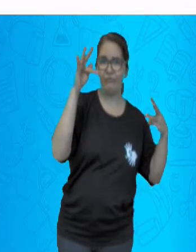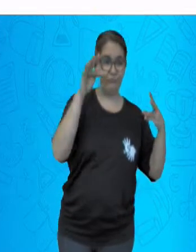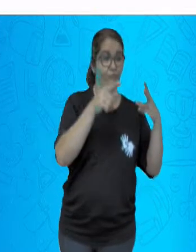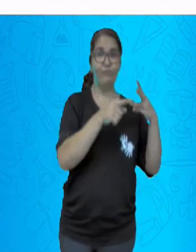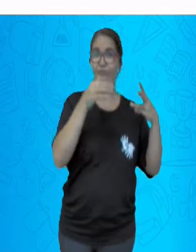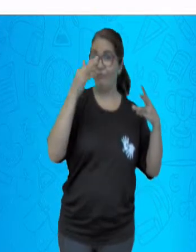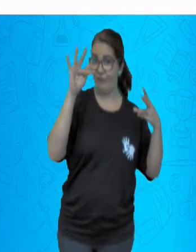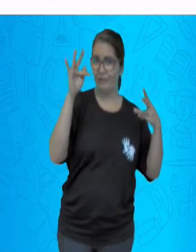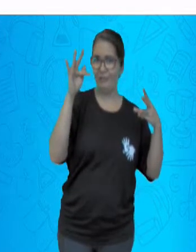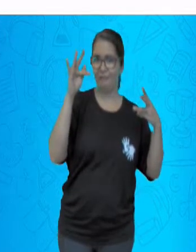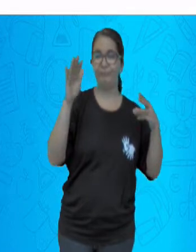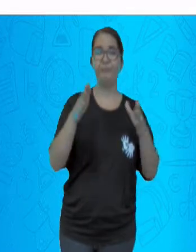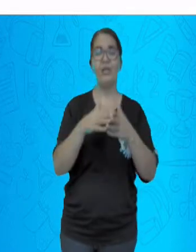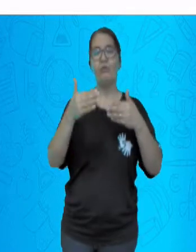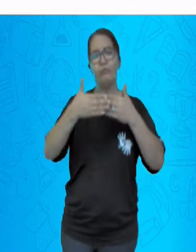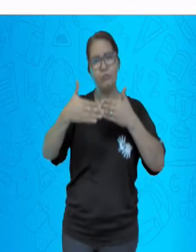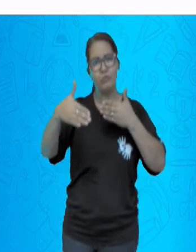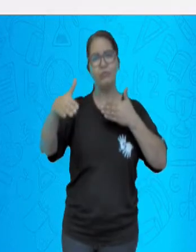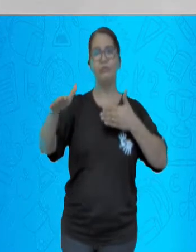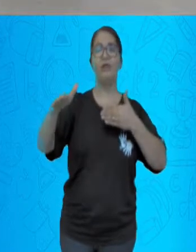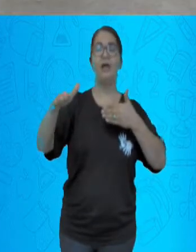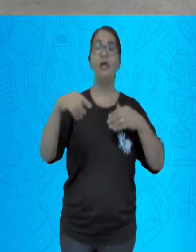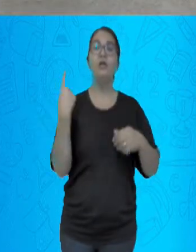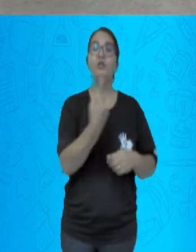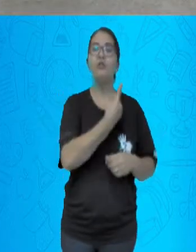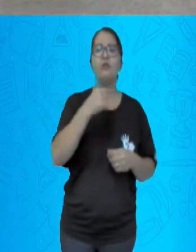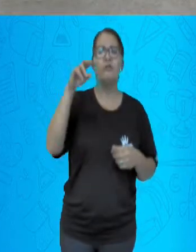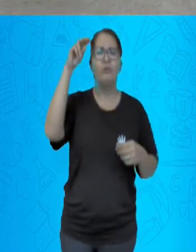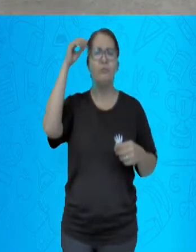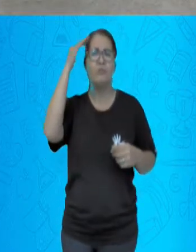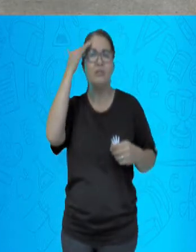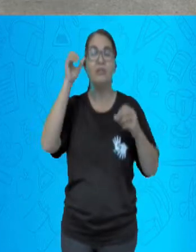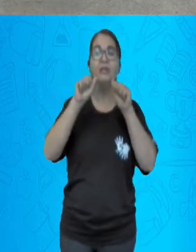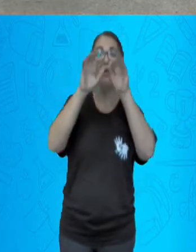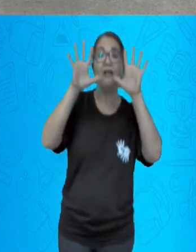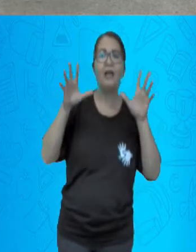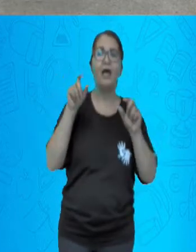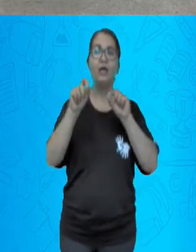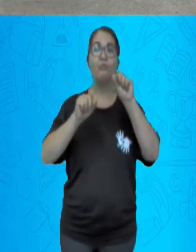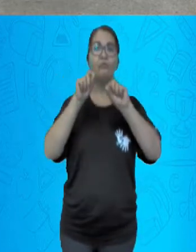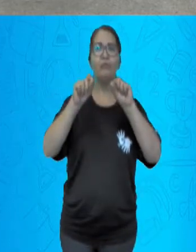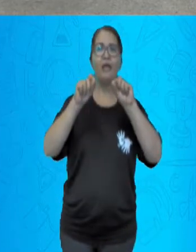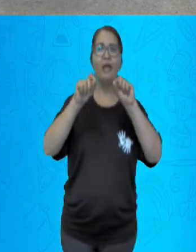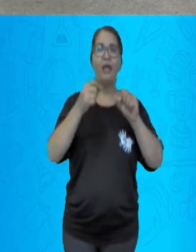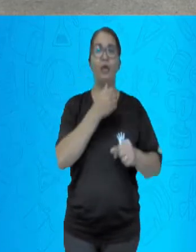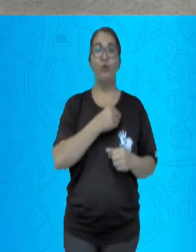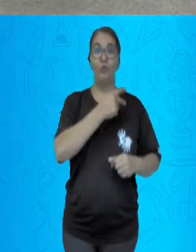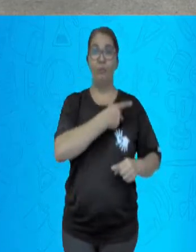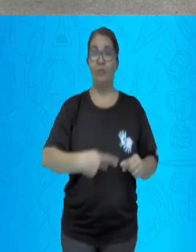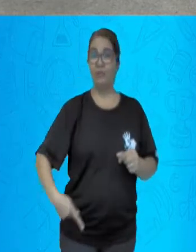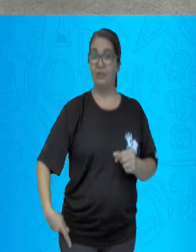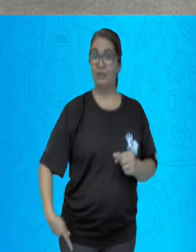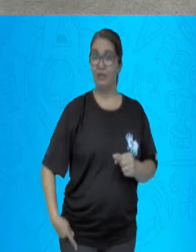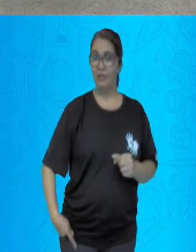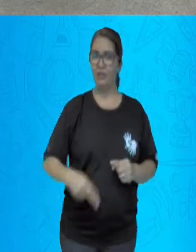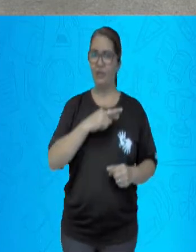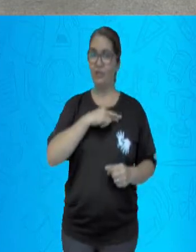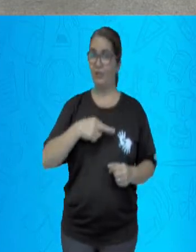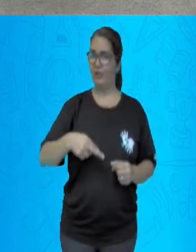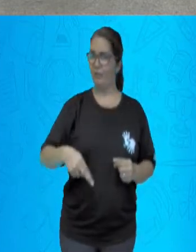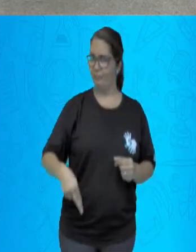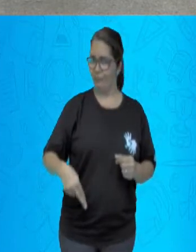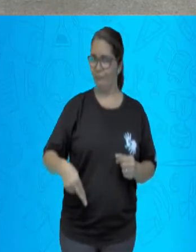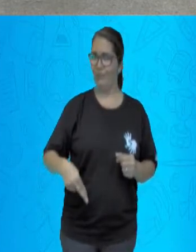sequência. Esse procedimento consistia na alternância do cargo do presidente da república entre